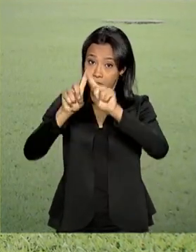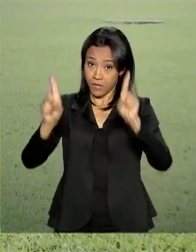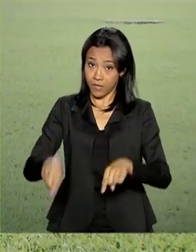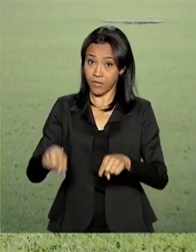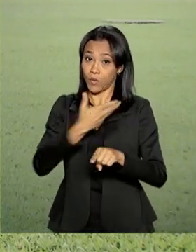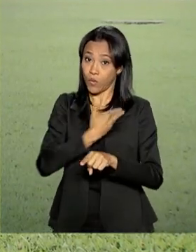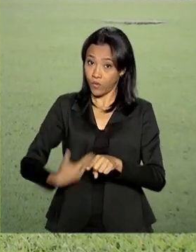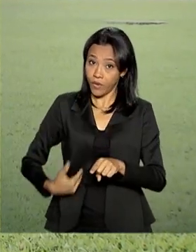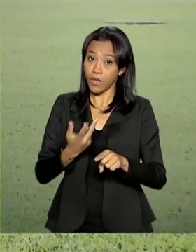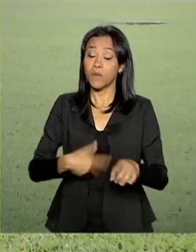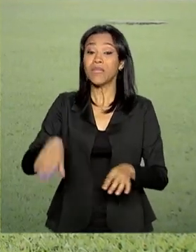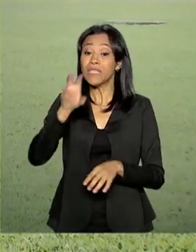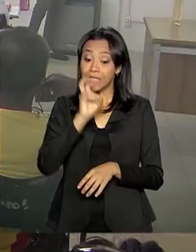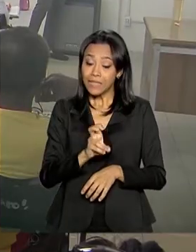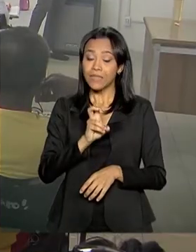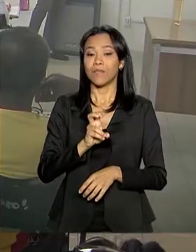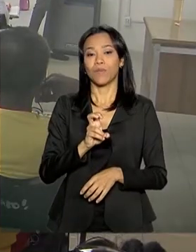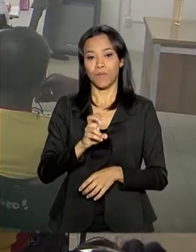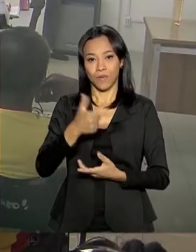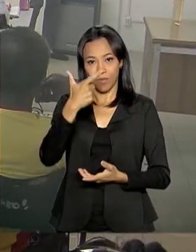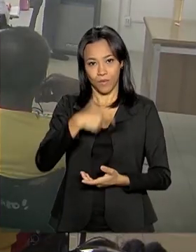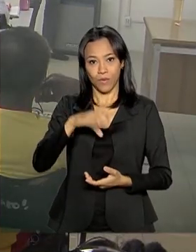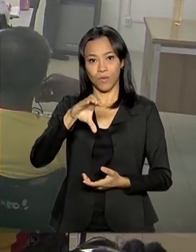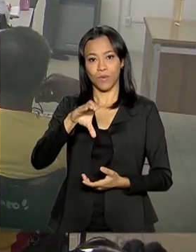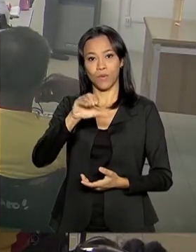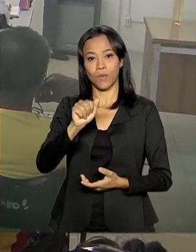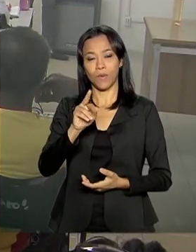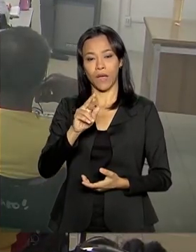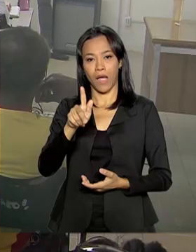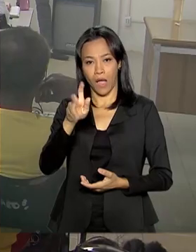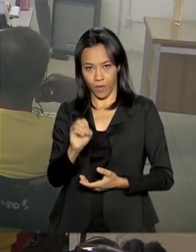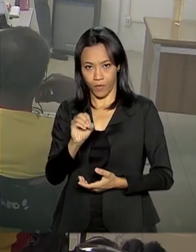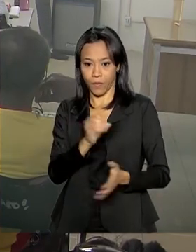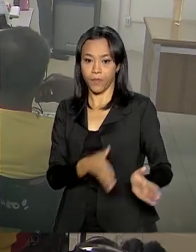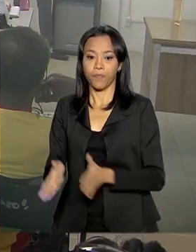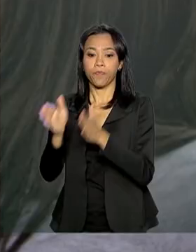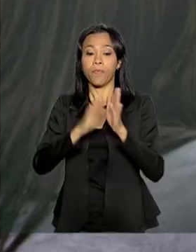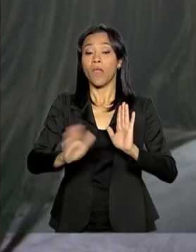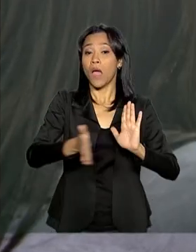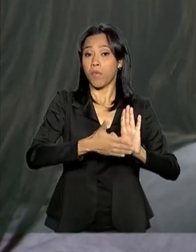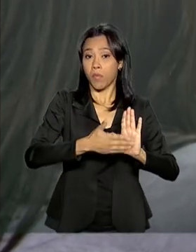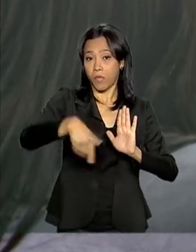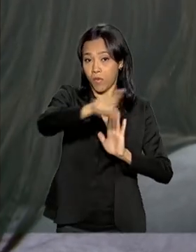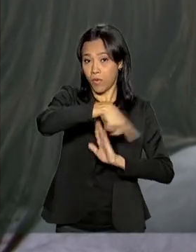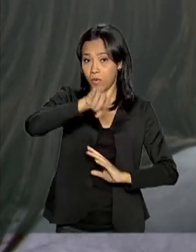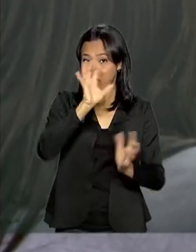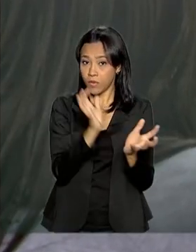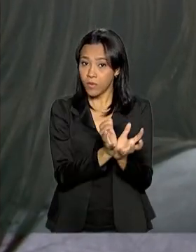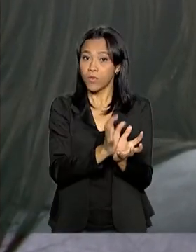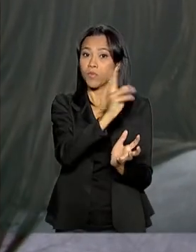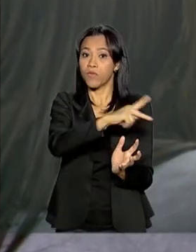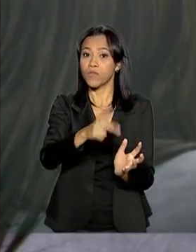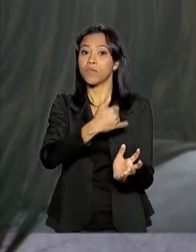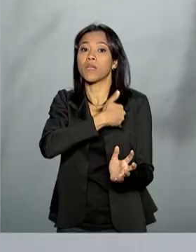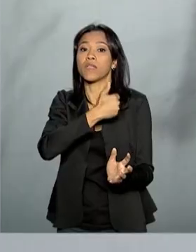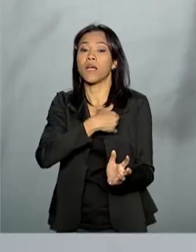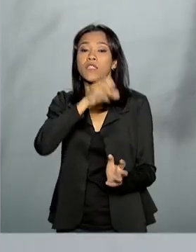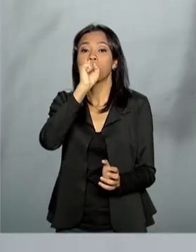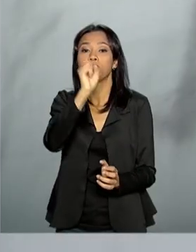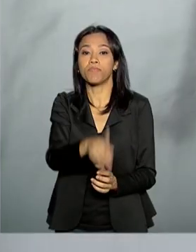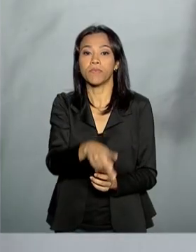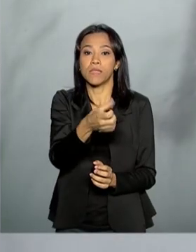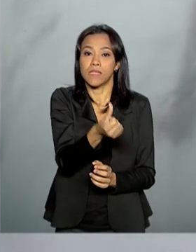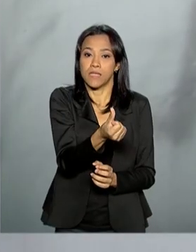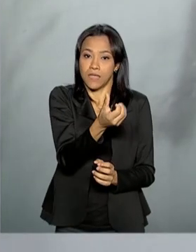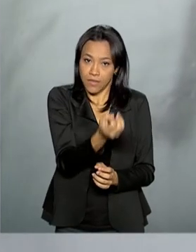anos no cargo que ocupa. A proposta para os professores é de que eles se aposentem com 60 anos de idade, tanto